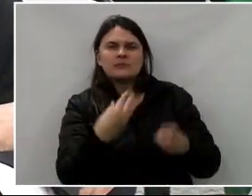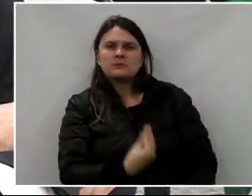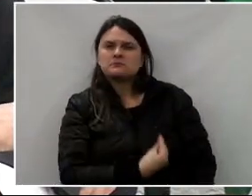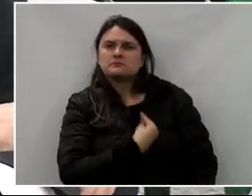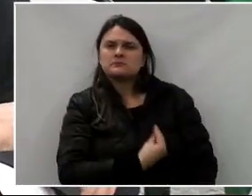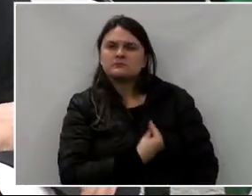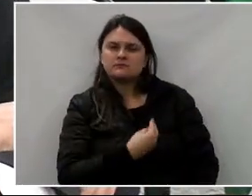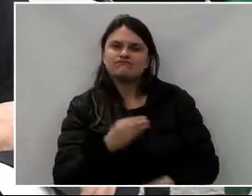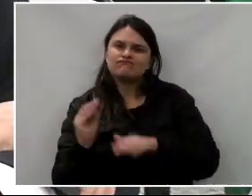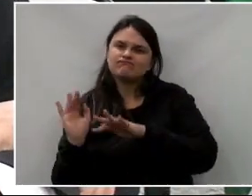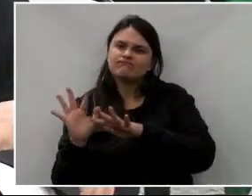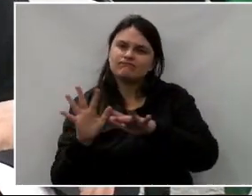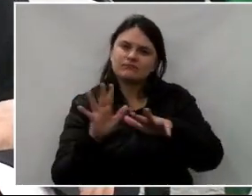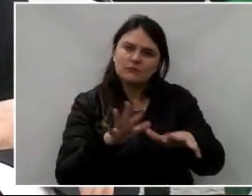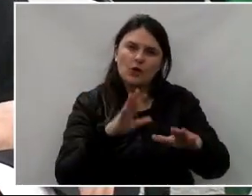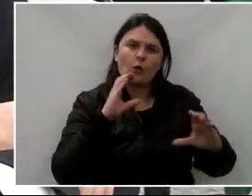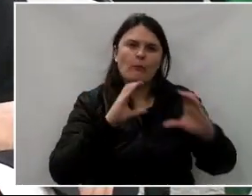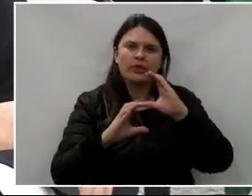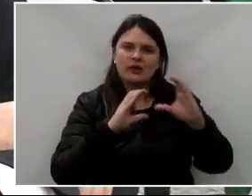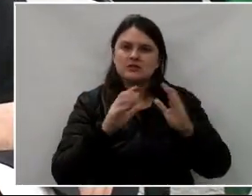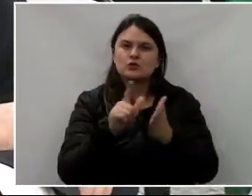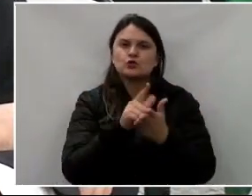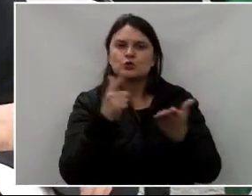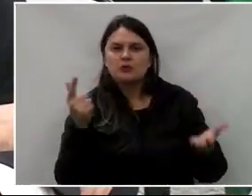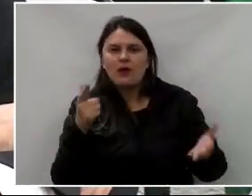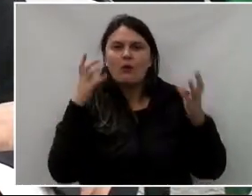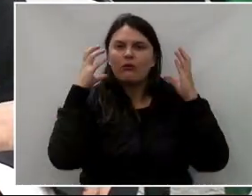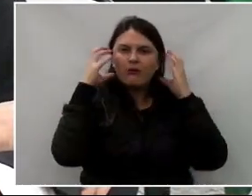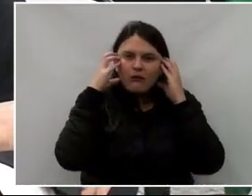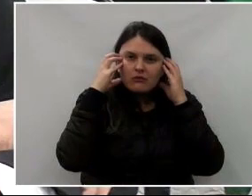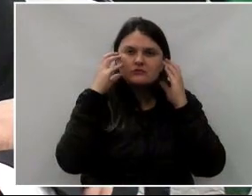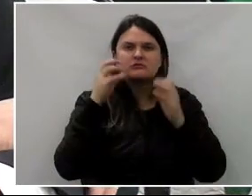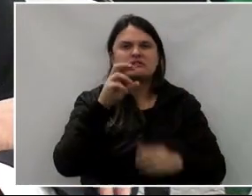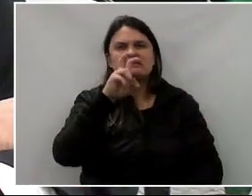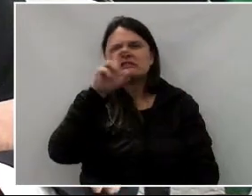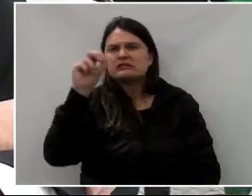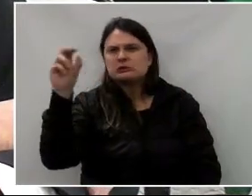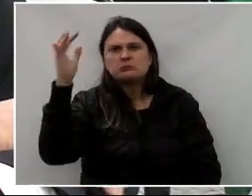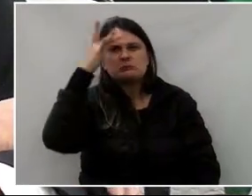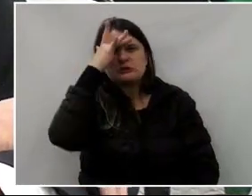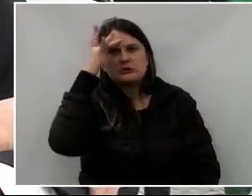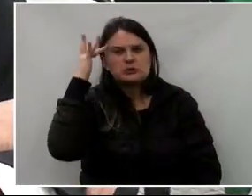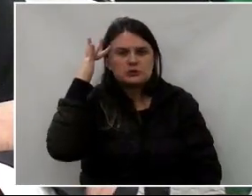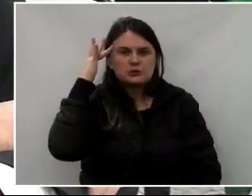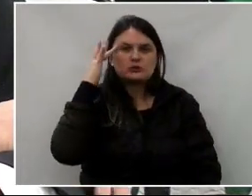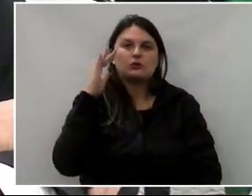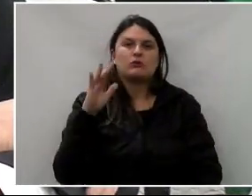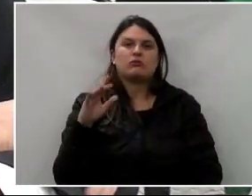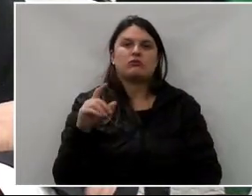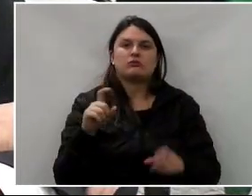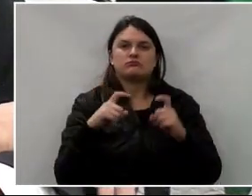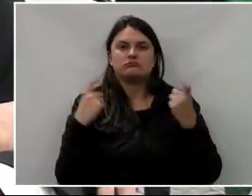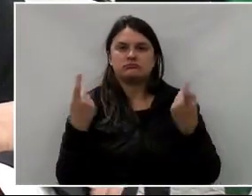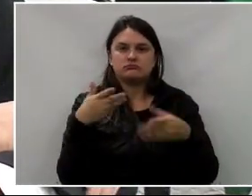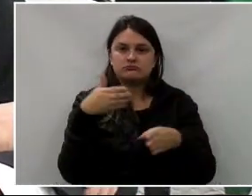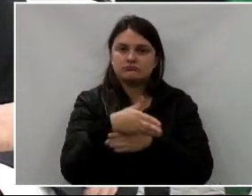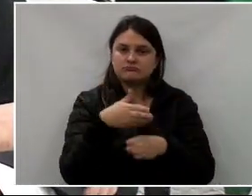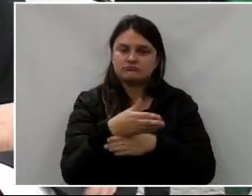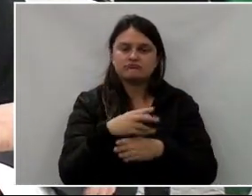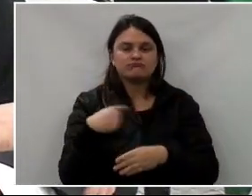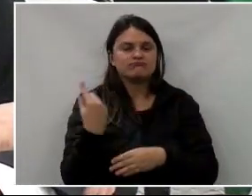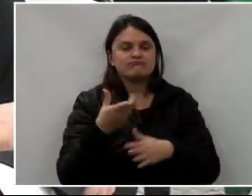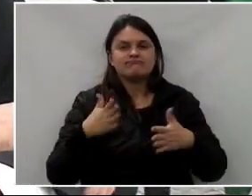maciça. Os meios de comunicação chegaram a divulgar em torno de 500 pessoas no evento. Então isso é uma